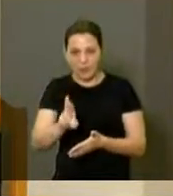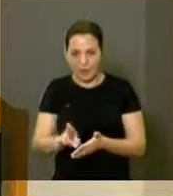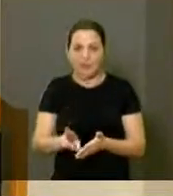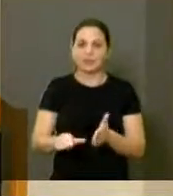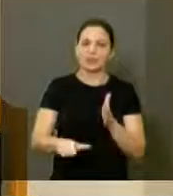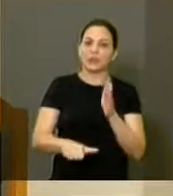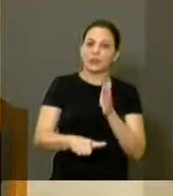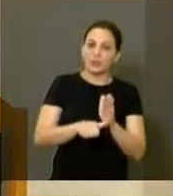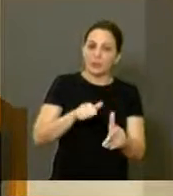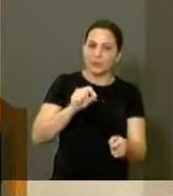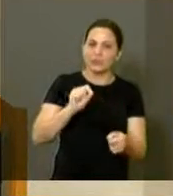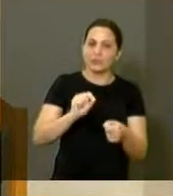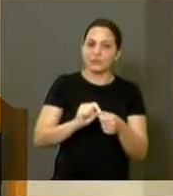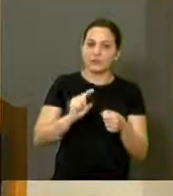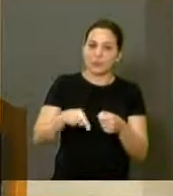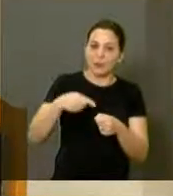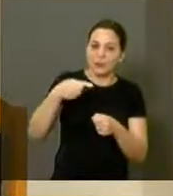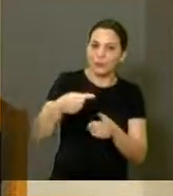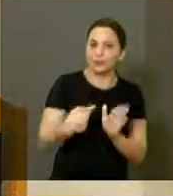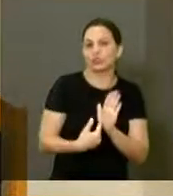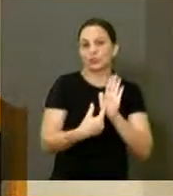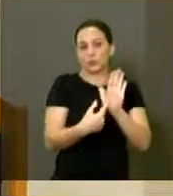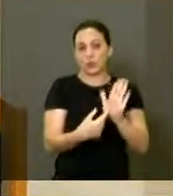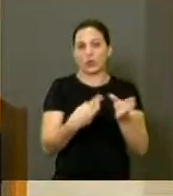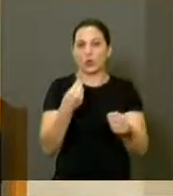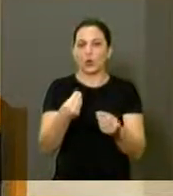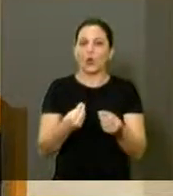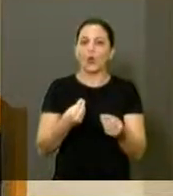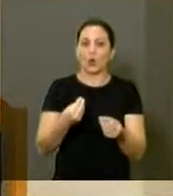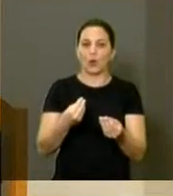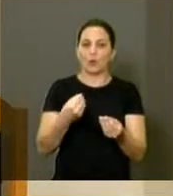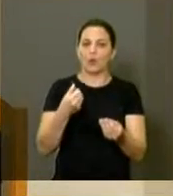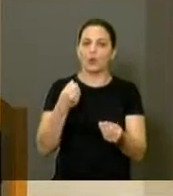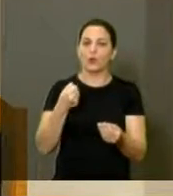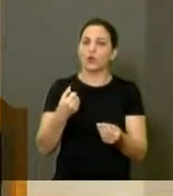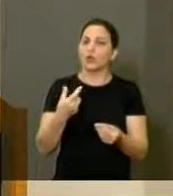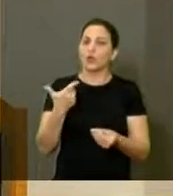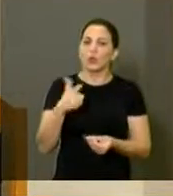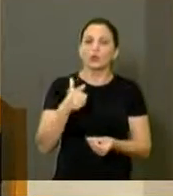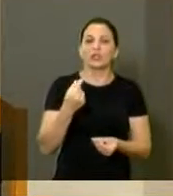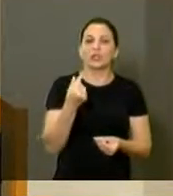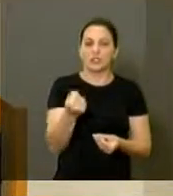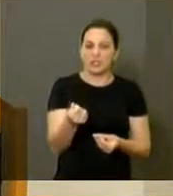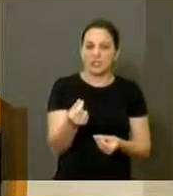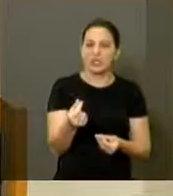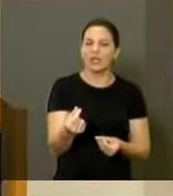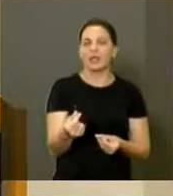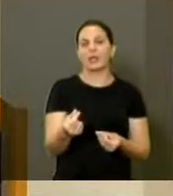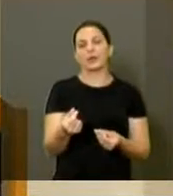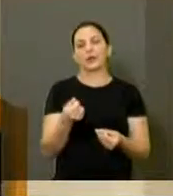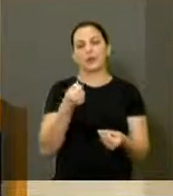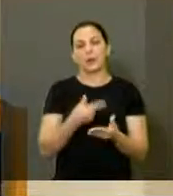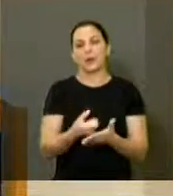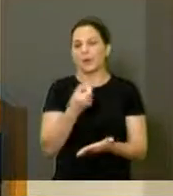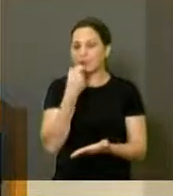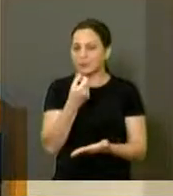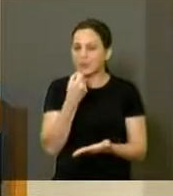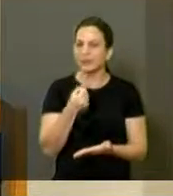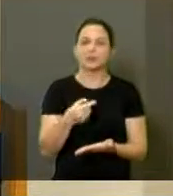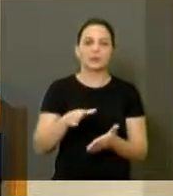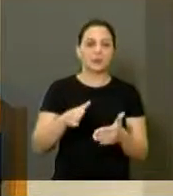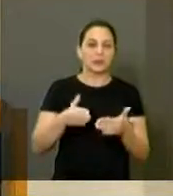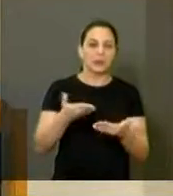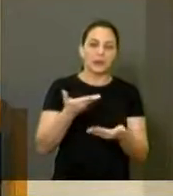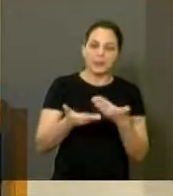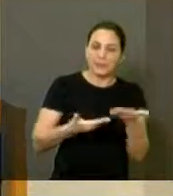faz, depois a gente mostra, impossível que eu não tenha dinheiro para comprar um medicamento para o tratamento de Alzheimer ou de mal de Parkinson.